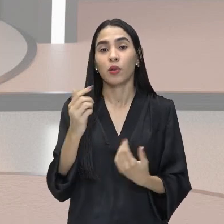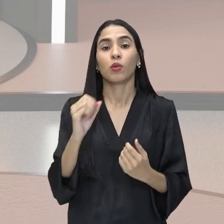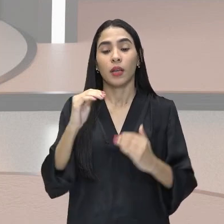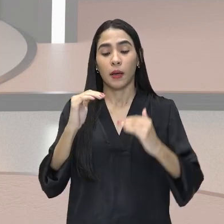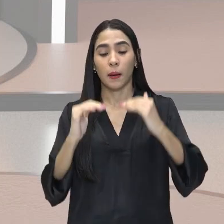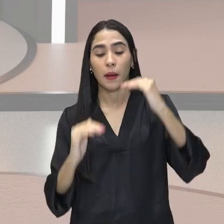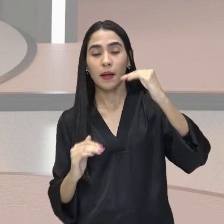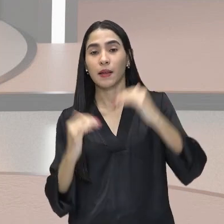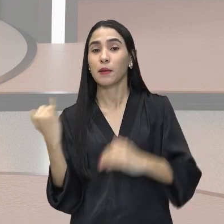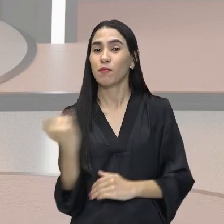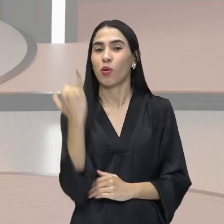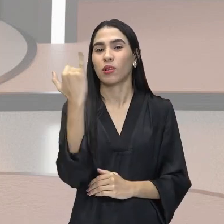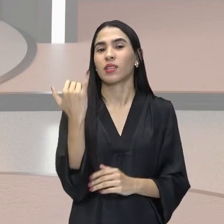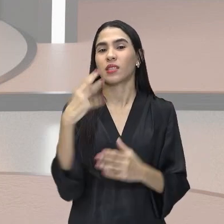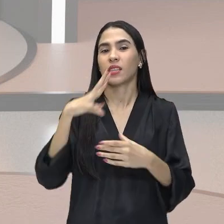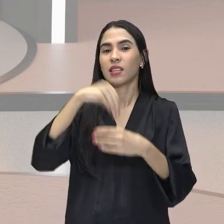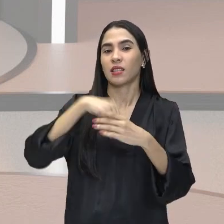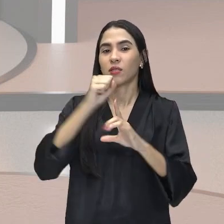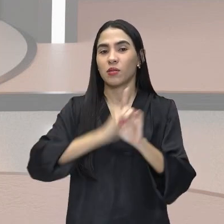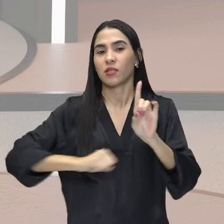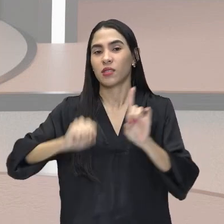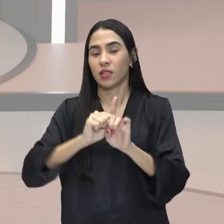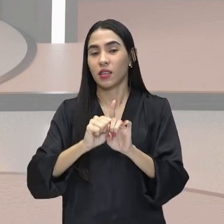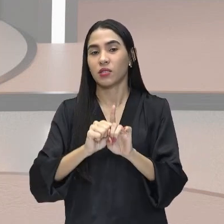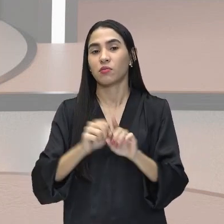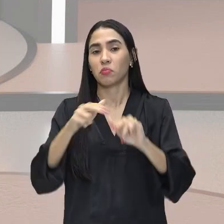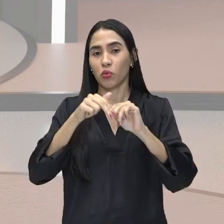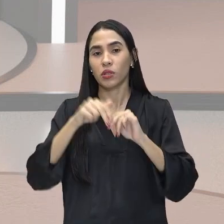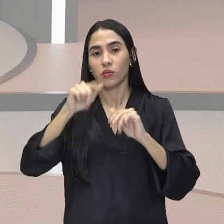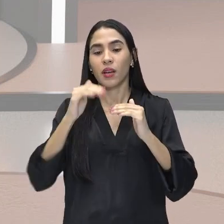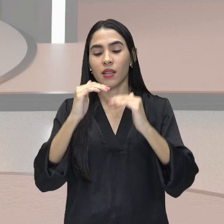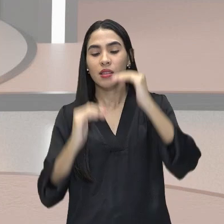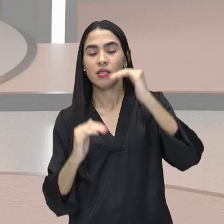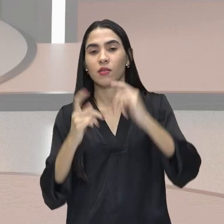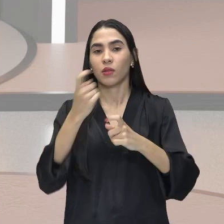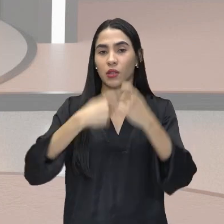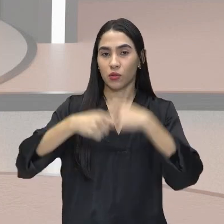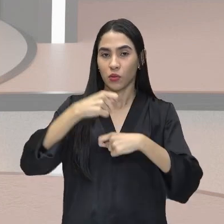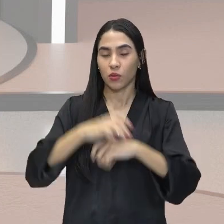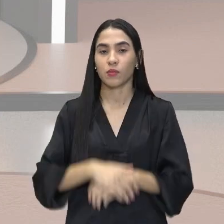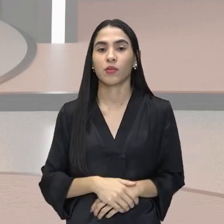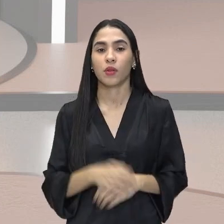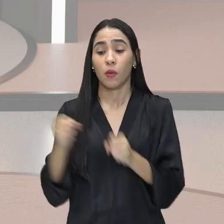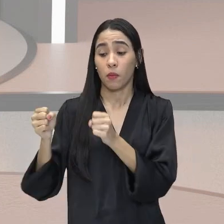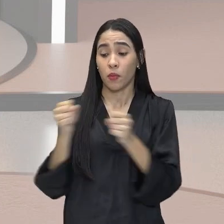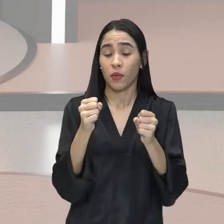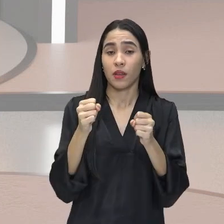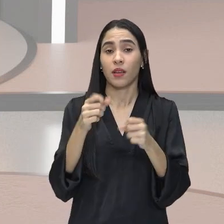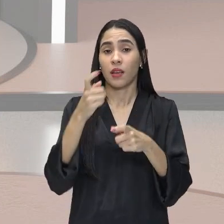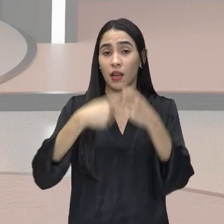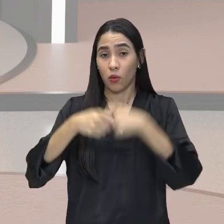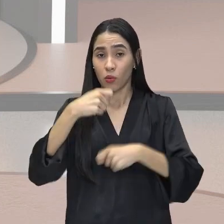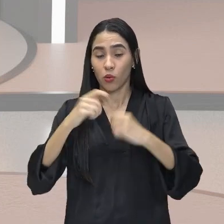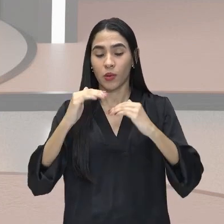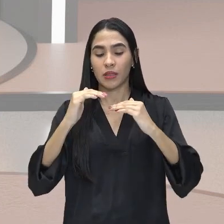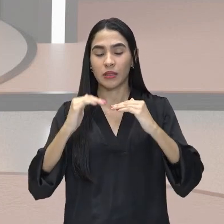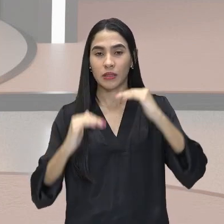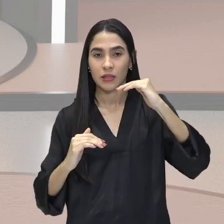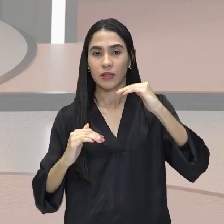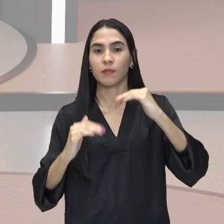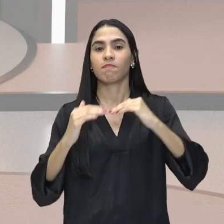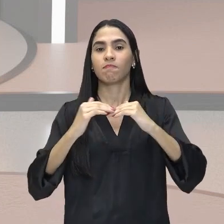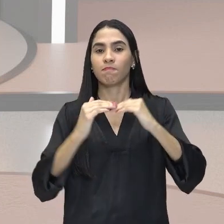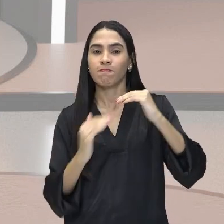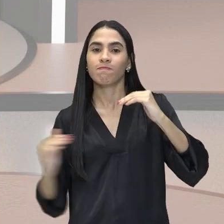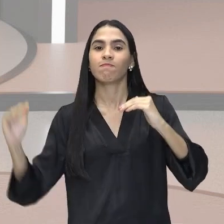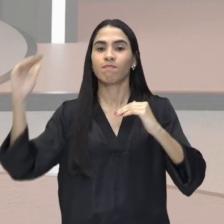sociedade. Isso é desigualdade econômica. O poder econômico pesando mais,